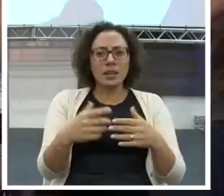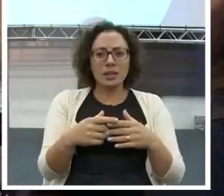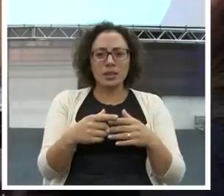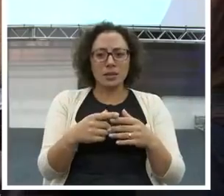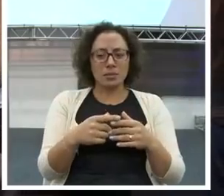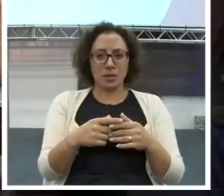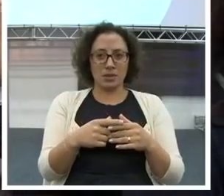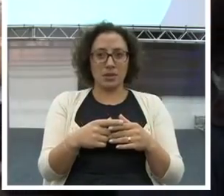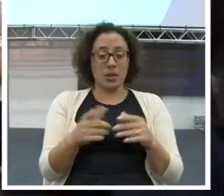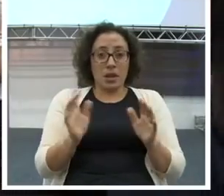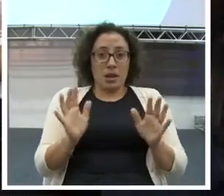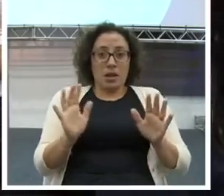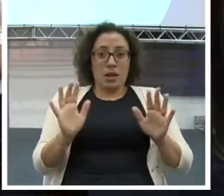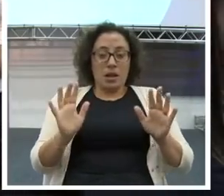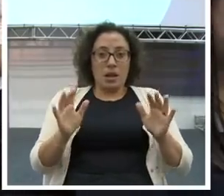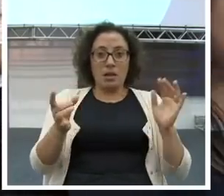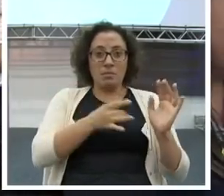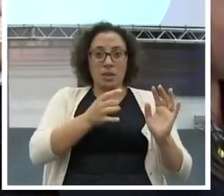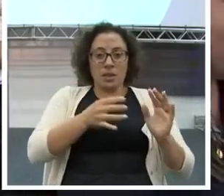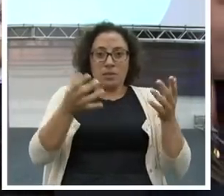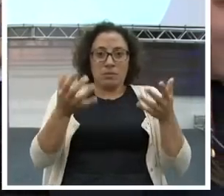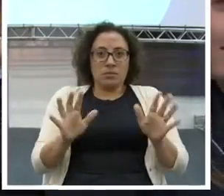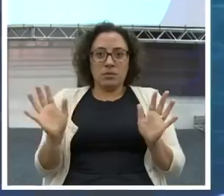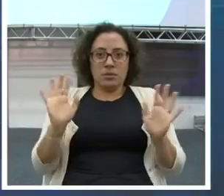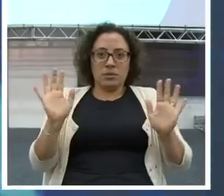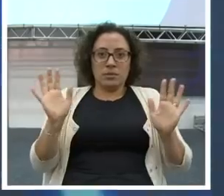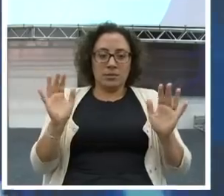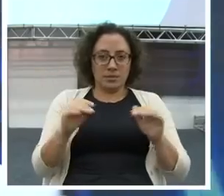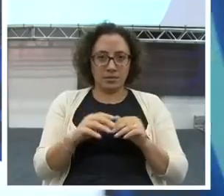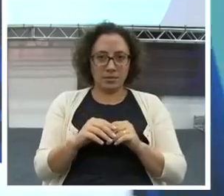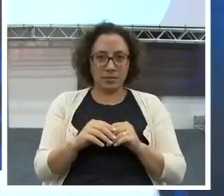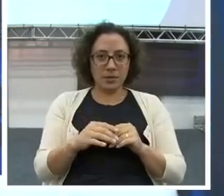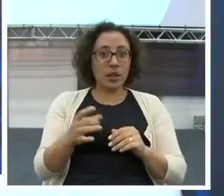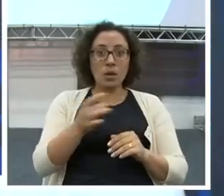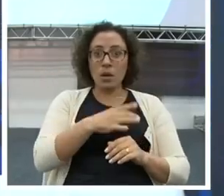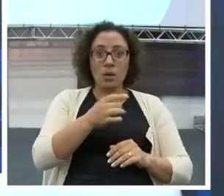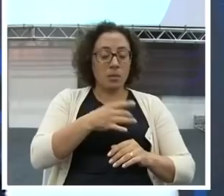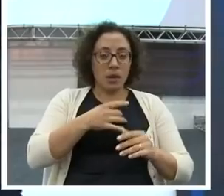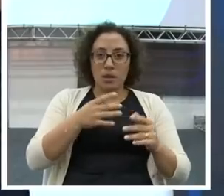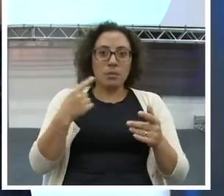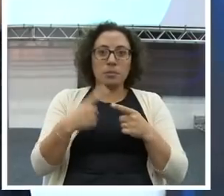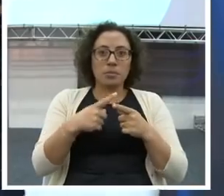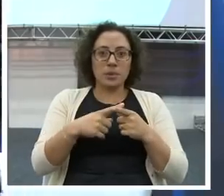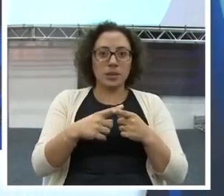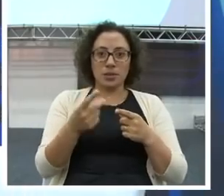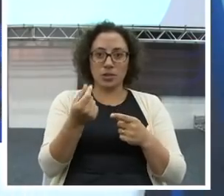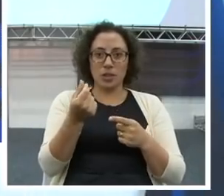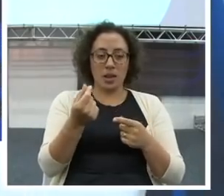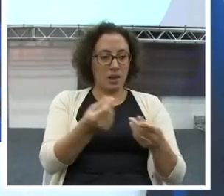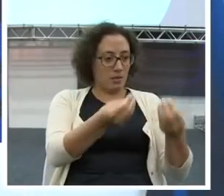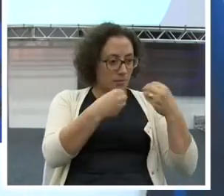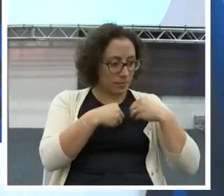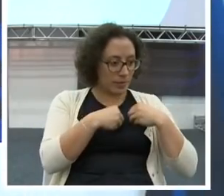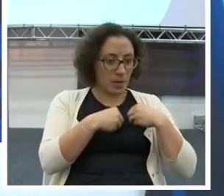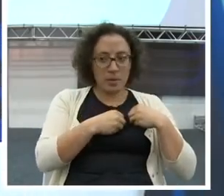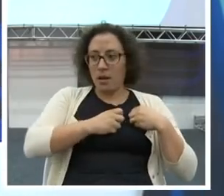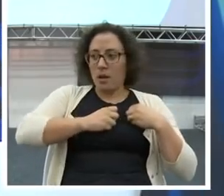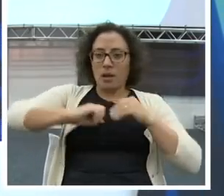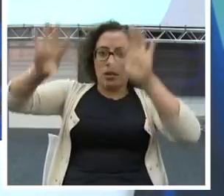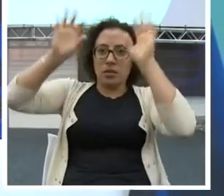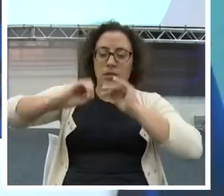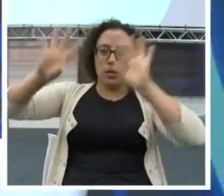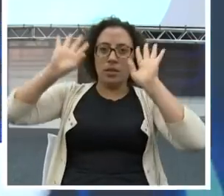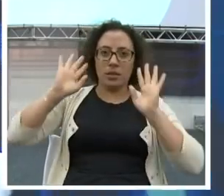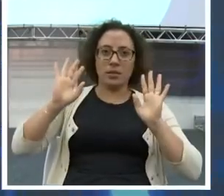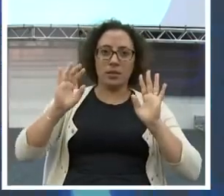do dinheiro. Isso é pânico. Você tem pânico do dinheiro. Ele até vem para você, mas você solta rápido. Porque